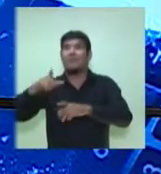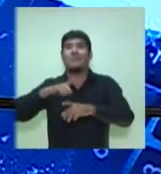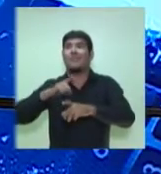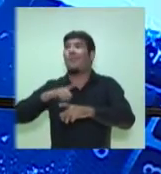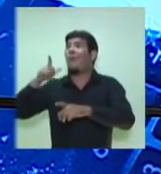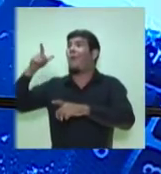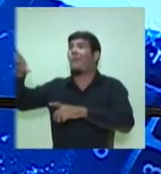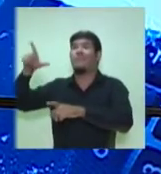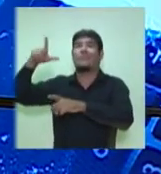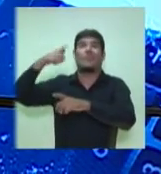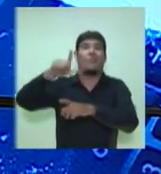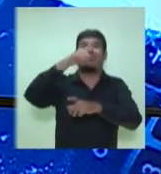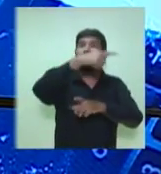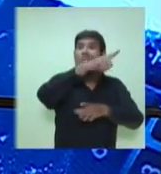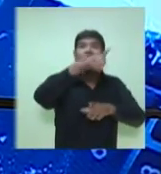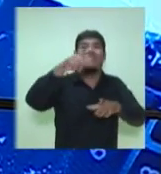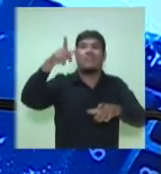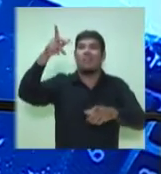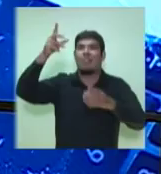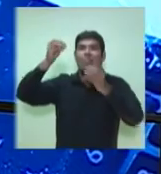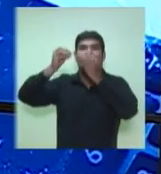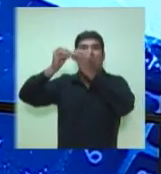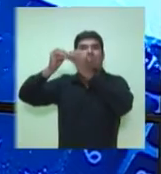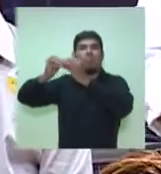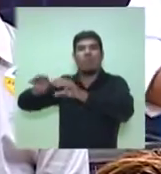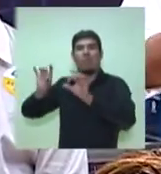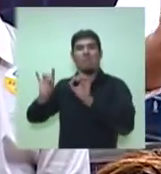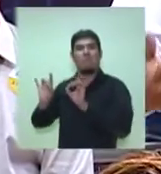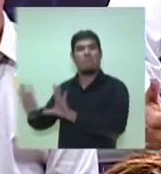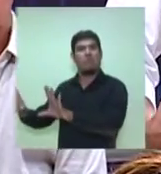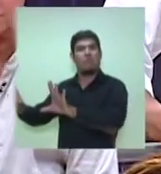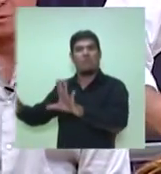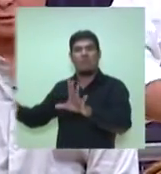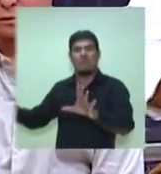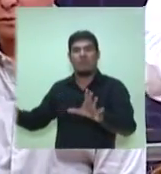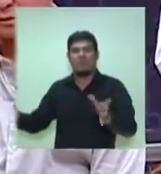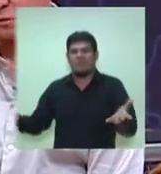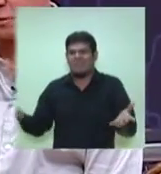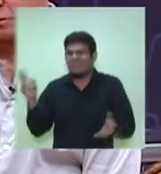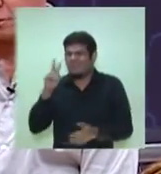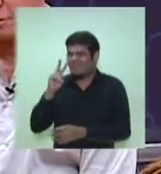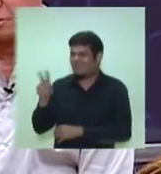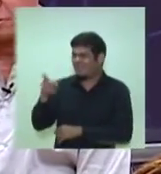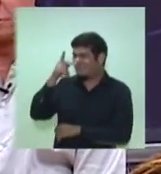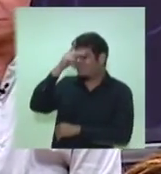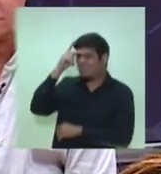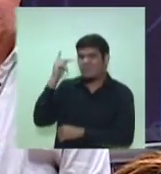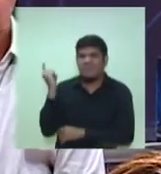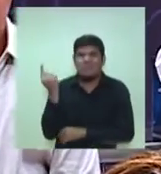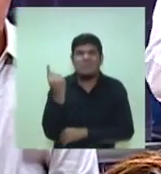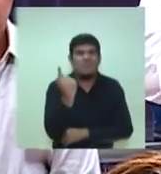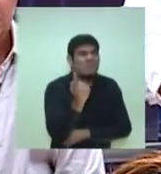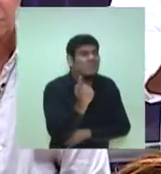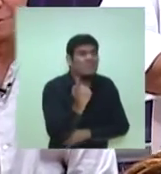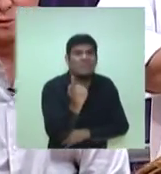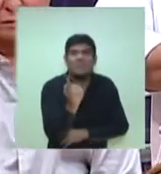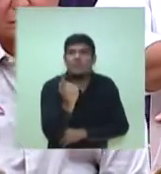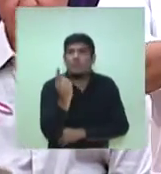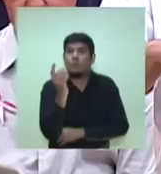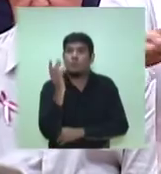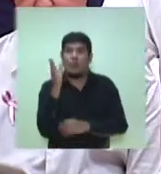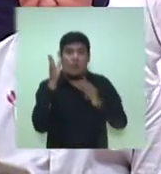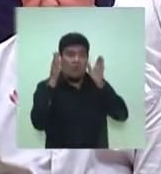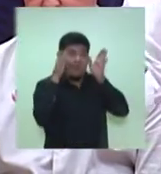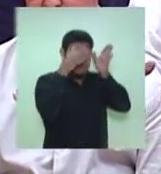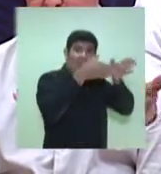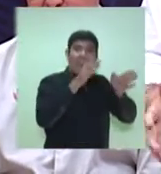nunca esteve tão abandonado a uma grita geral de comerciantes, do cidadão que frequenta aquele lugar, do abandono